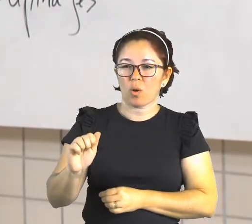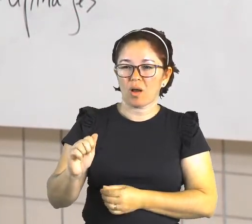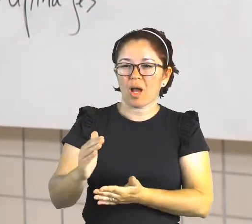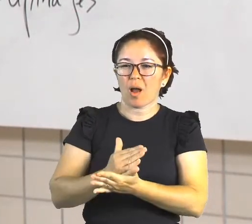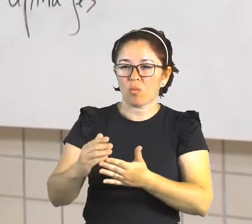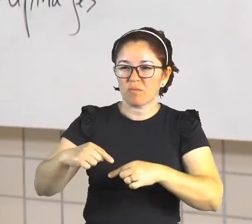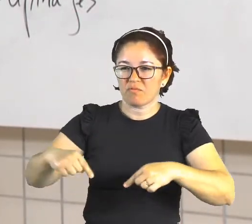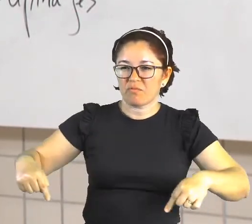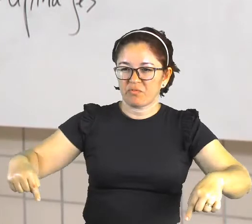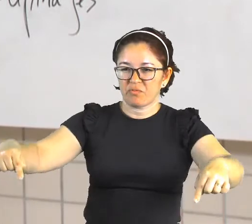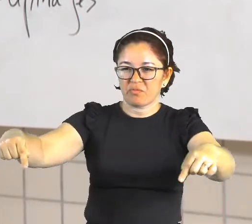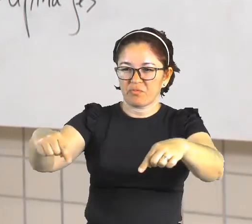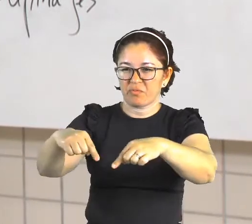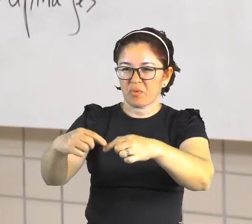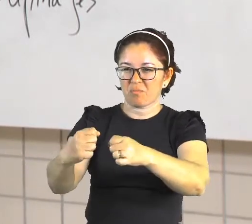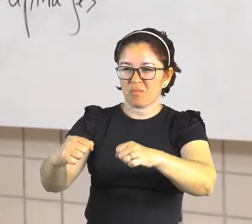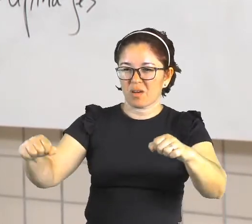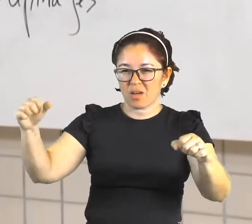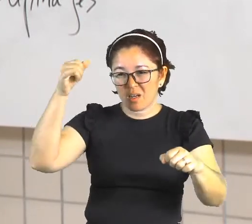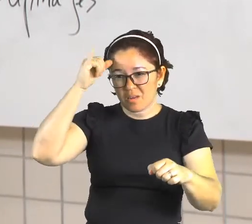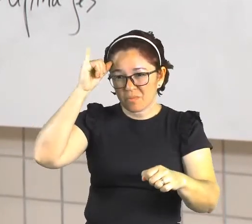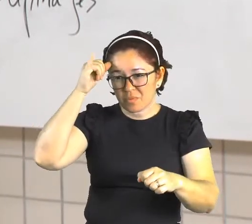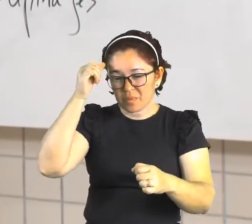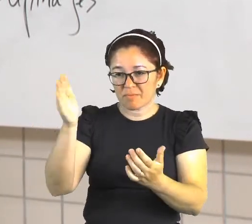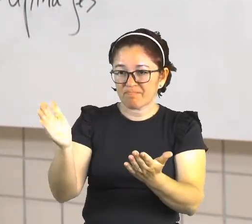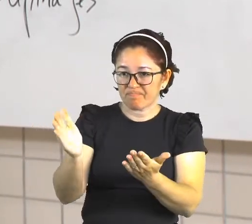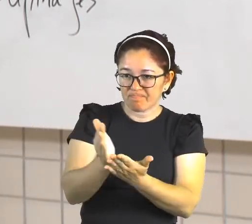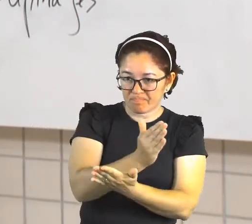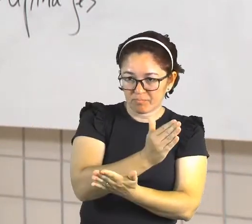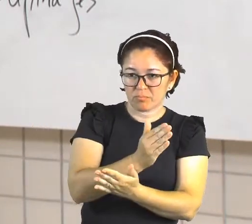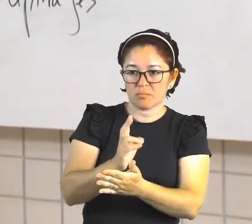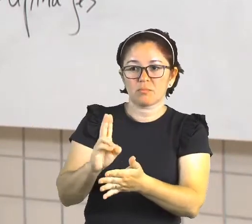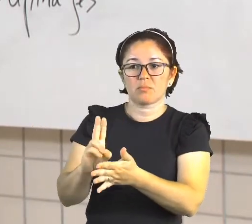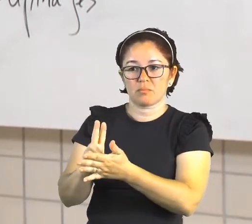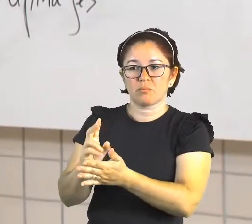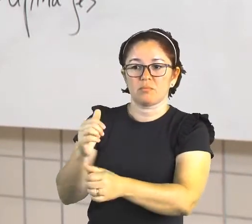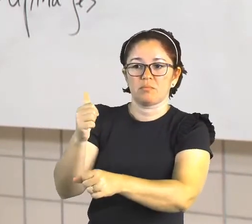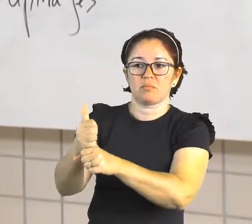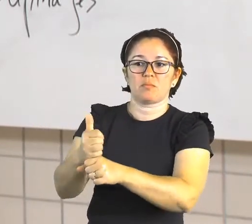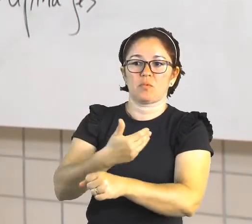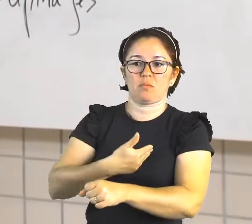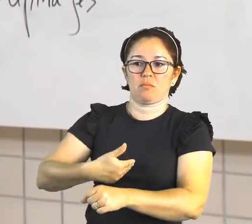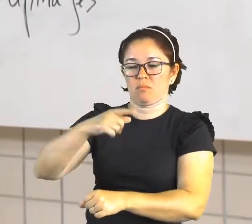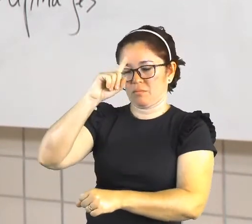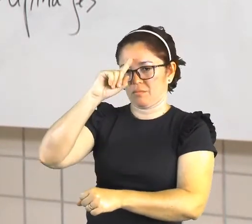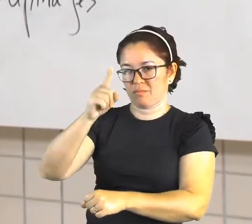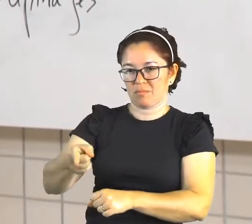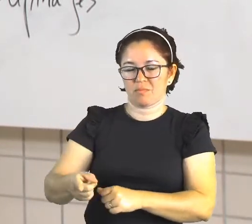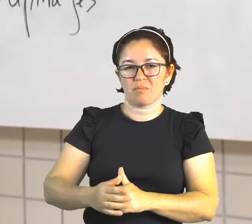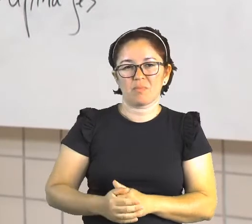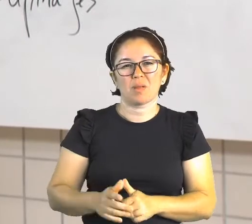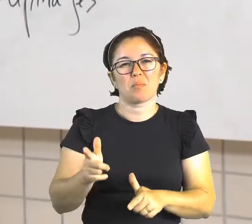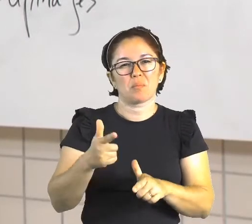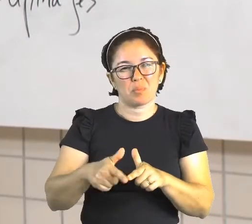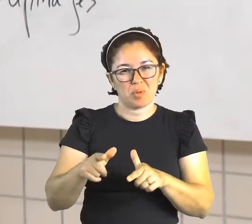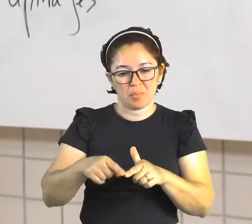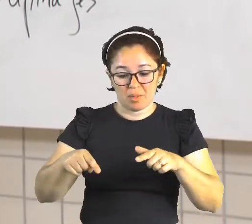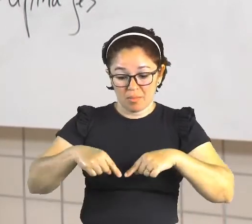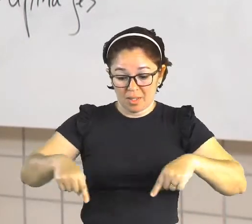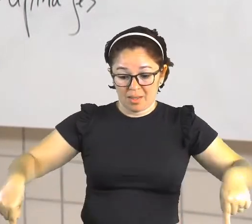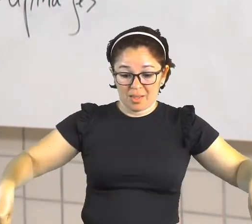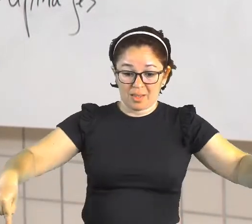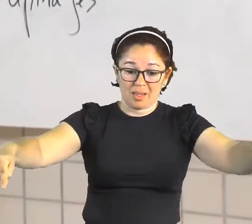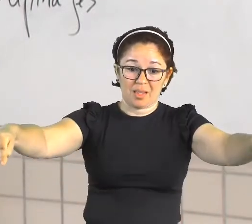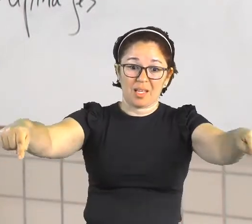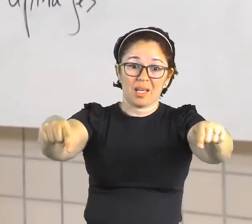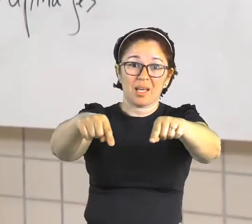Nós temos problemas sérios em relação à terra dos indígenas, porque como os indígenas foram